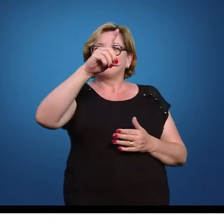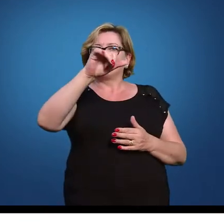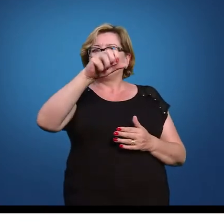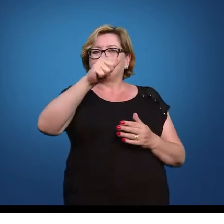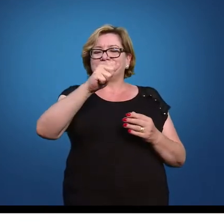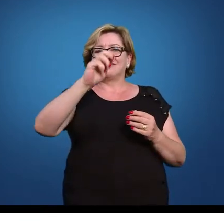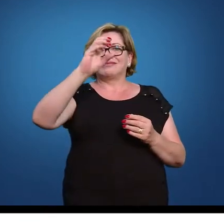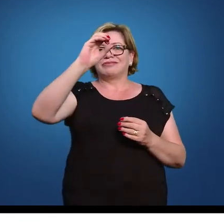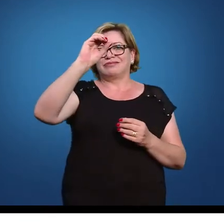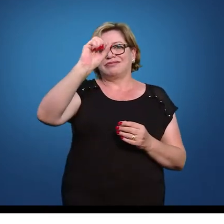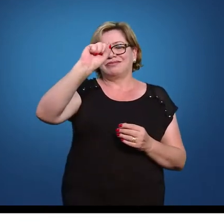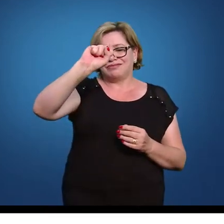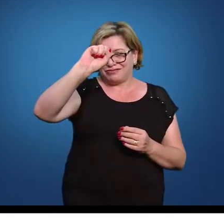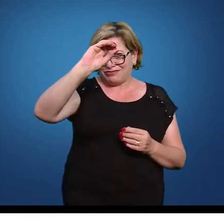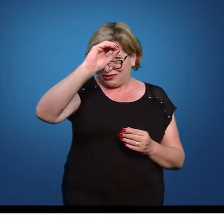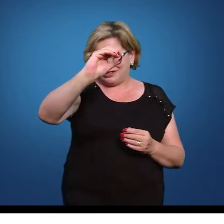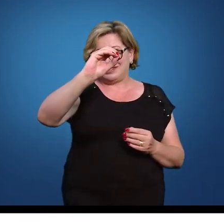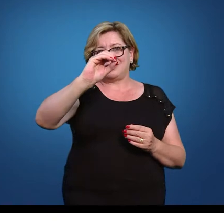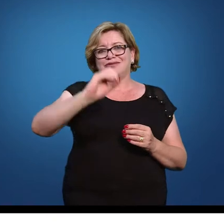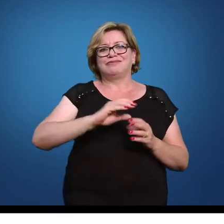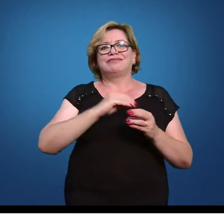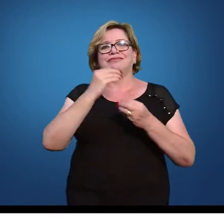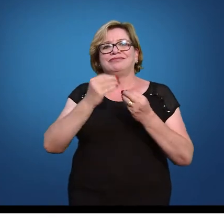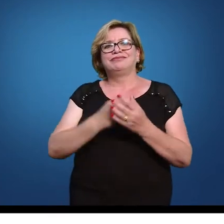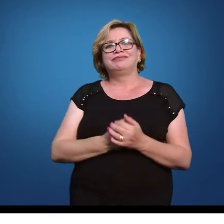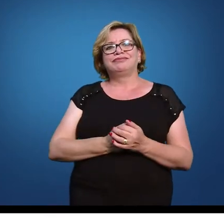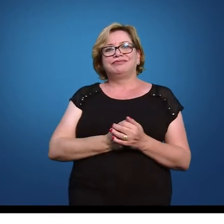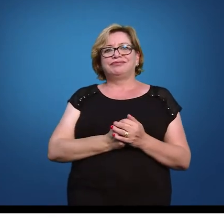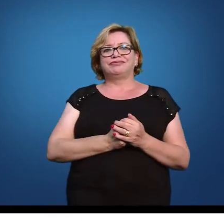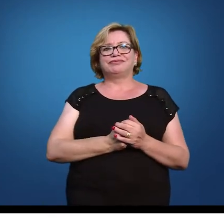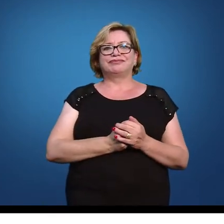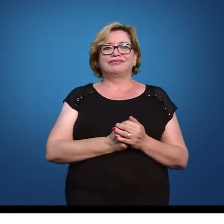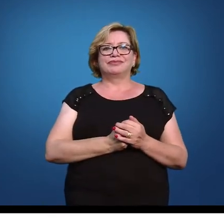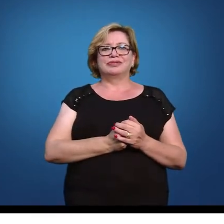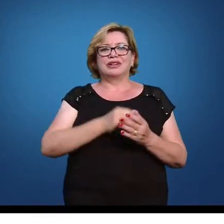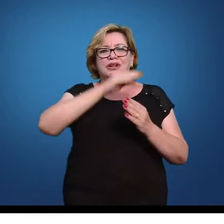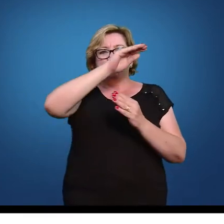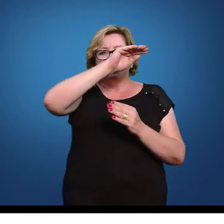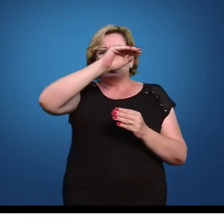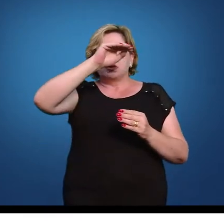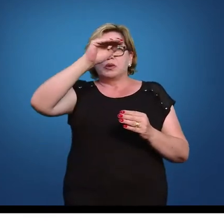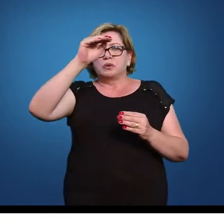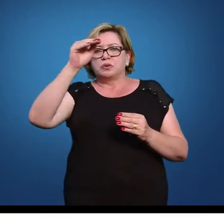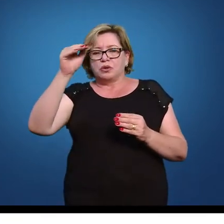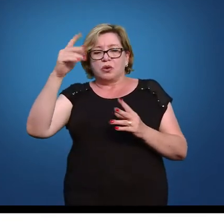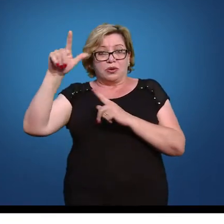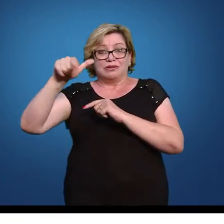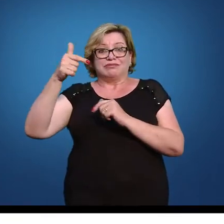então a média sempre é zero. Então, vamos fazer aqui uma curva similar